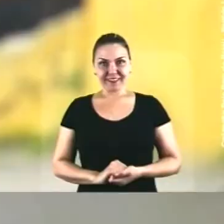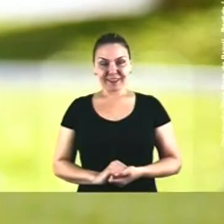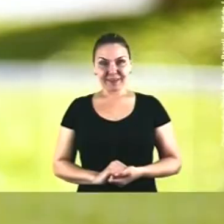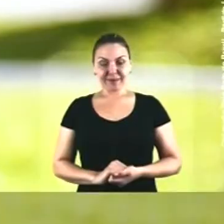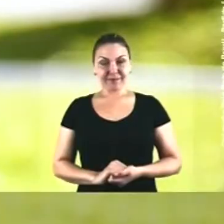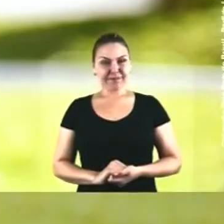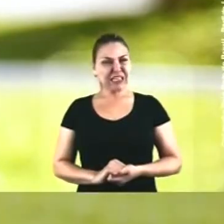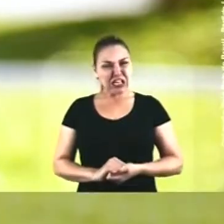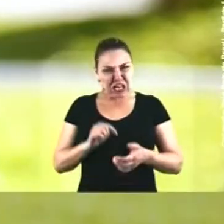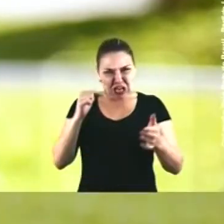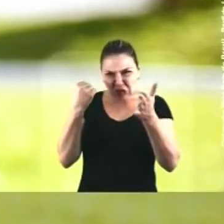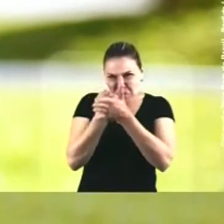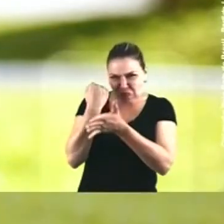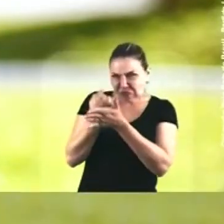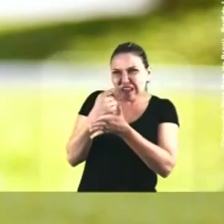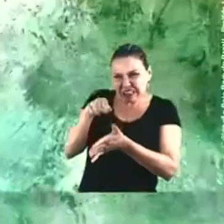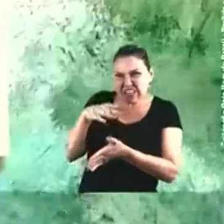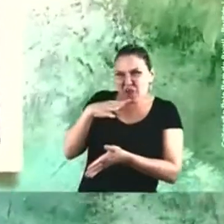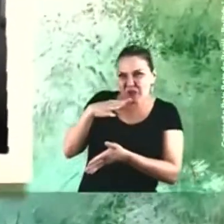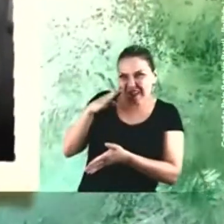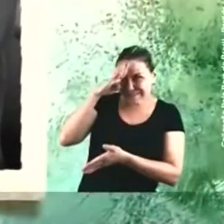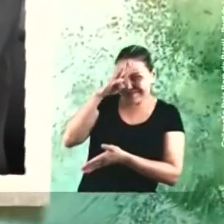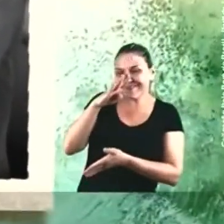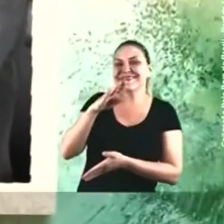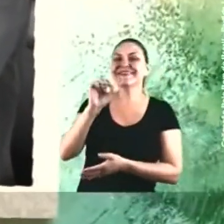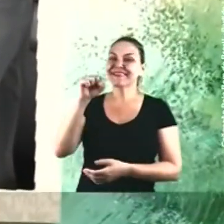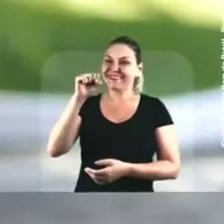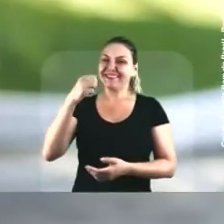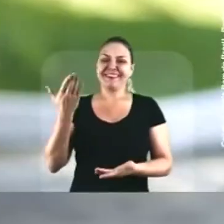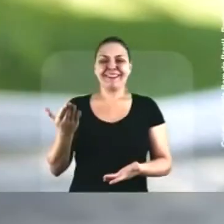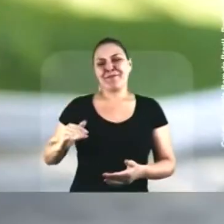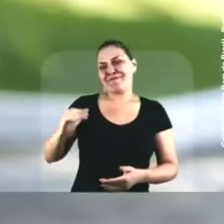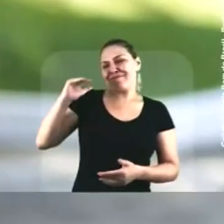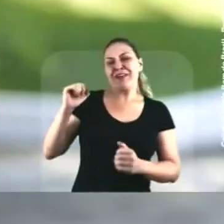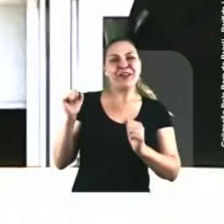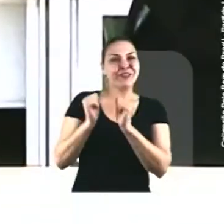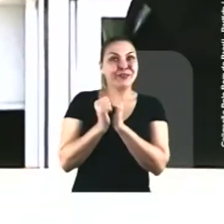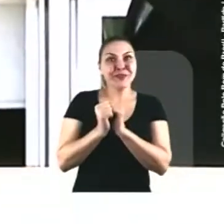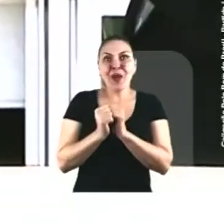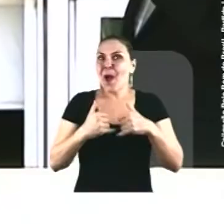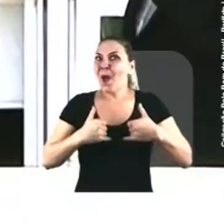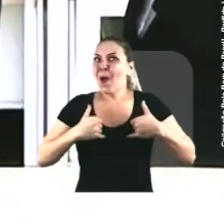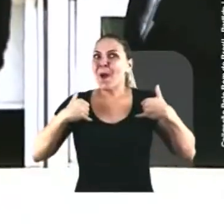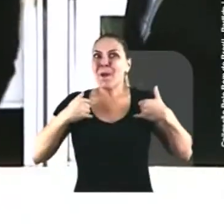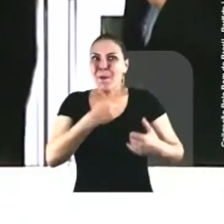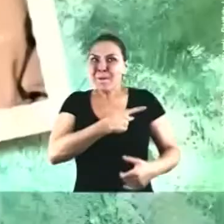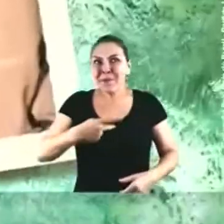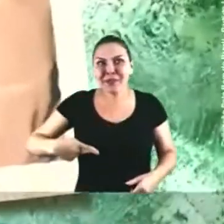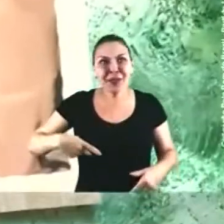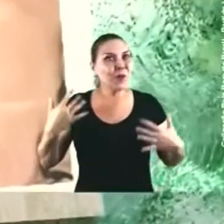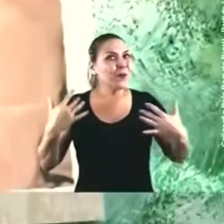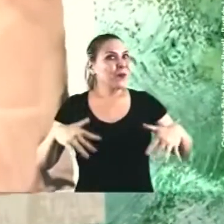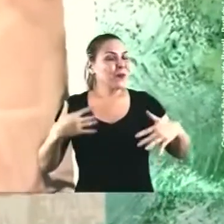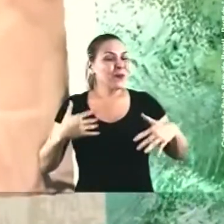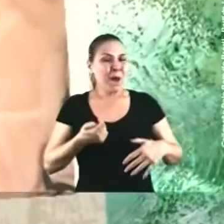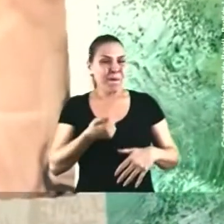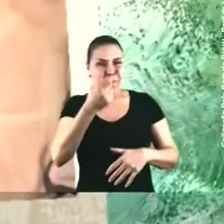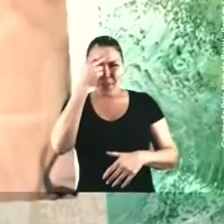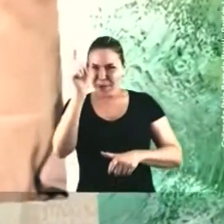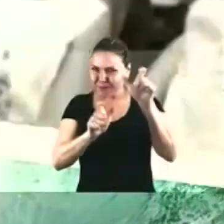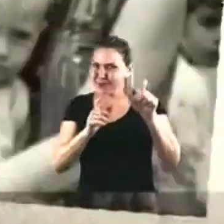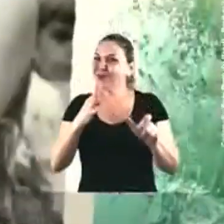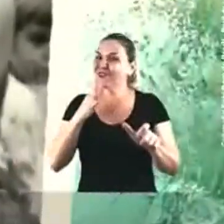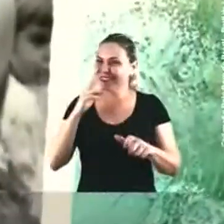A gente perguntou se você conhece o Jair Eu falei, conheço, é criado o nosso lado Pra nós, é grande honra, né, de ter um presidente da república Pouca gente conhece a